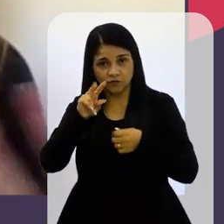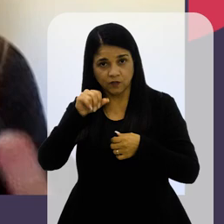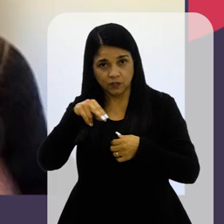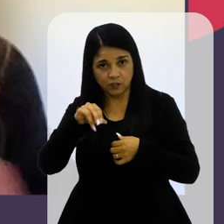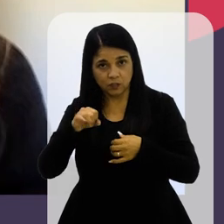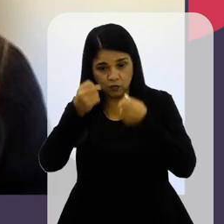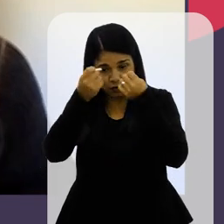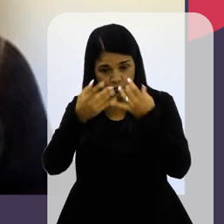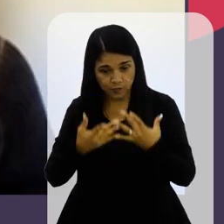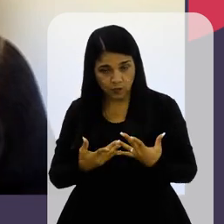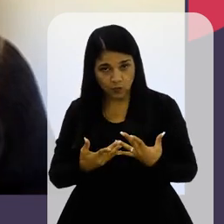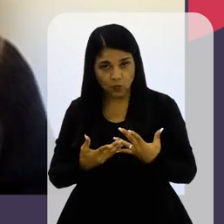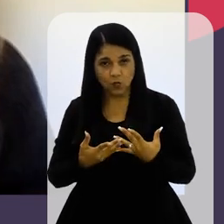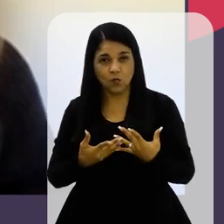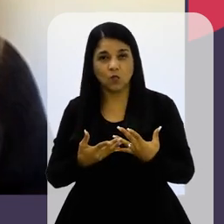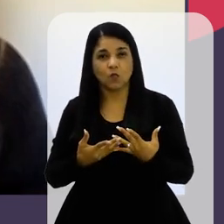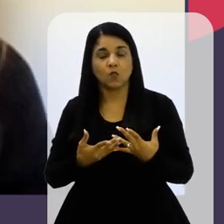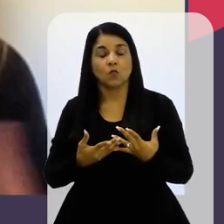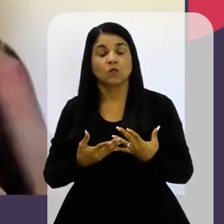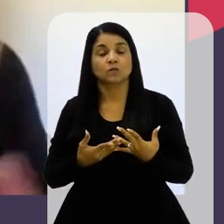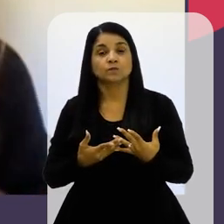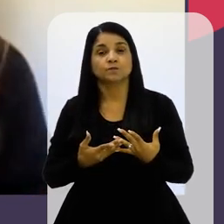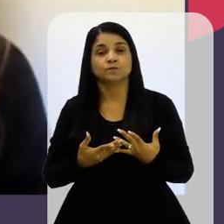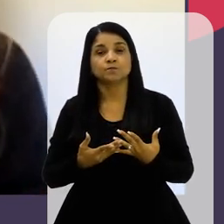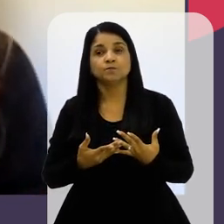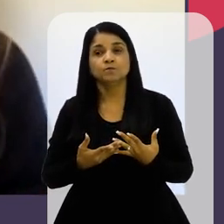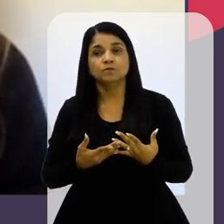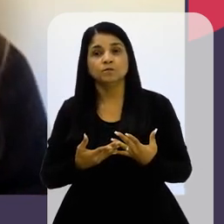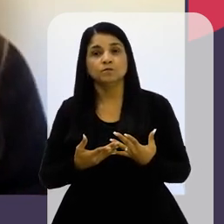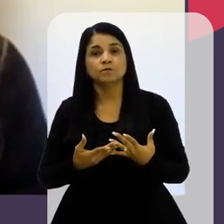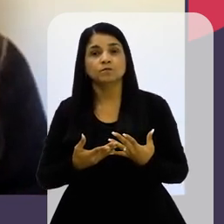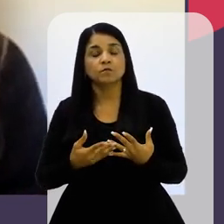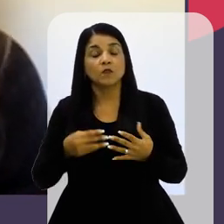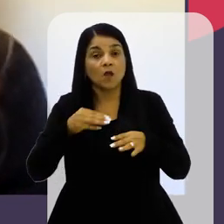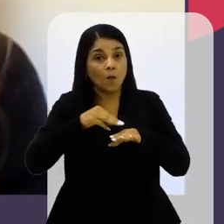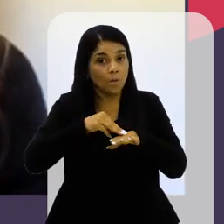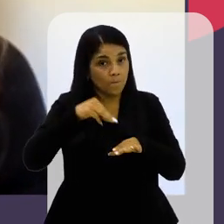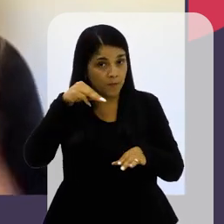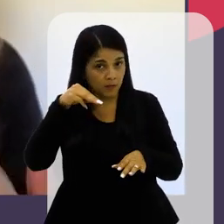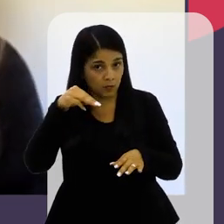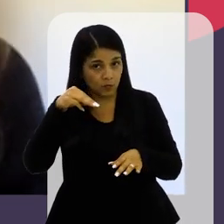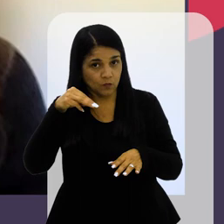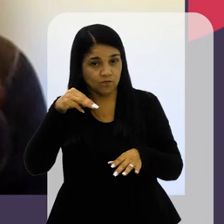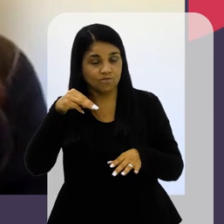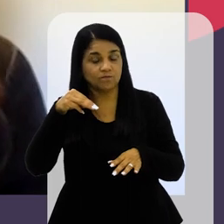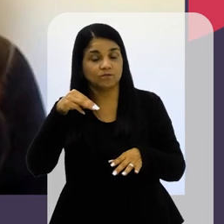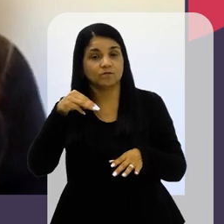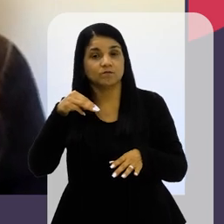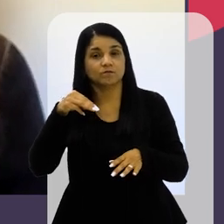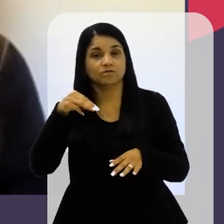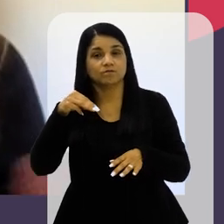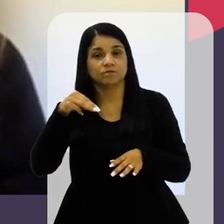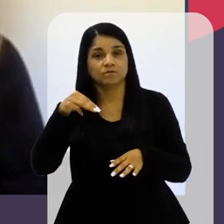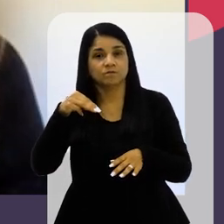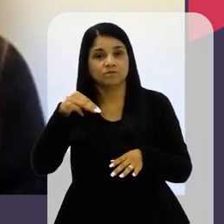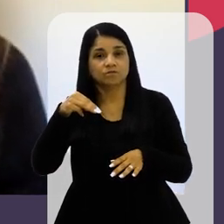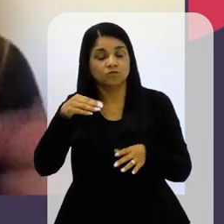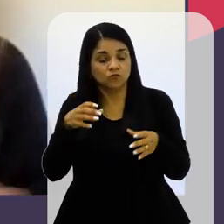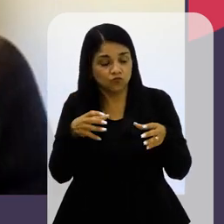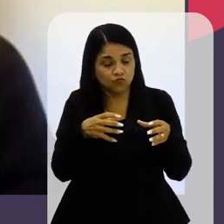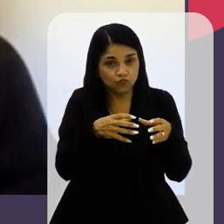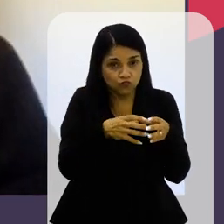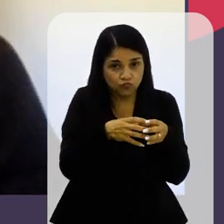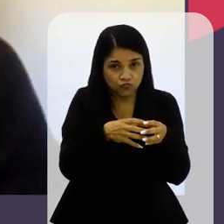Começou A Explicar Ele é Basicamente